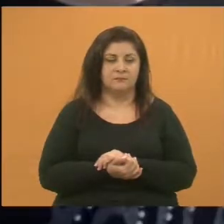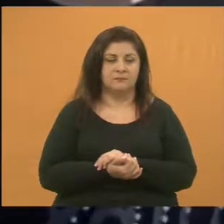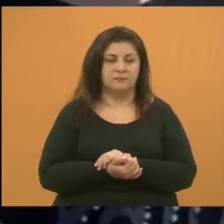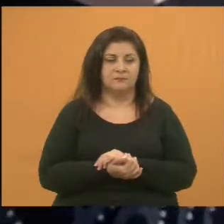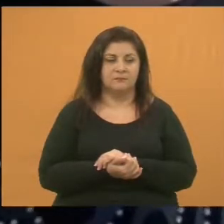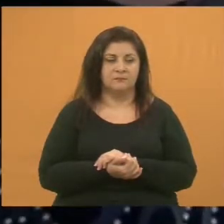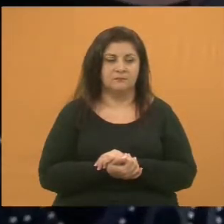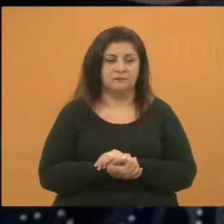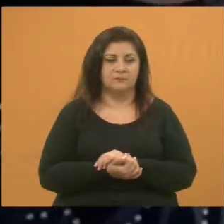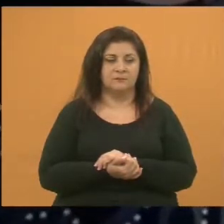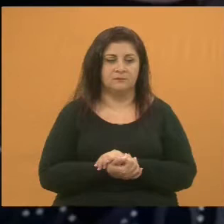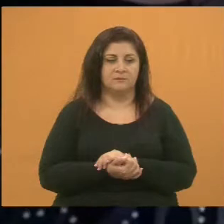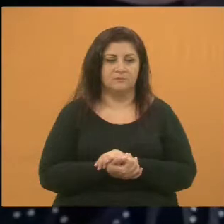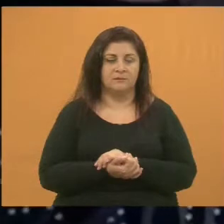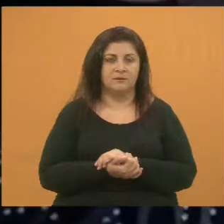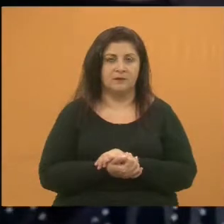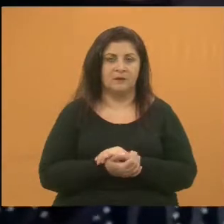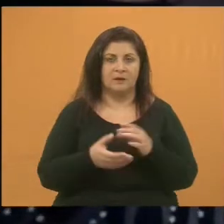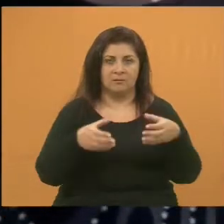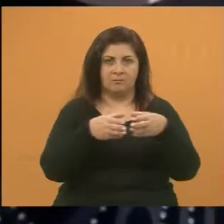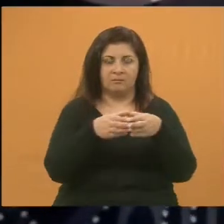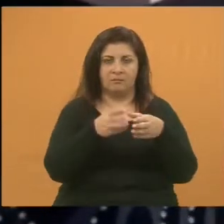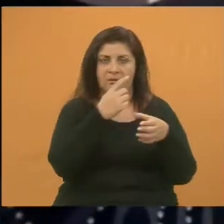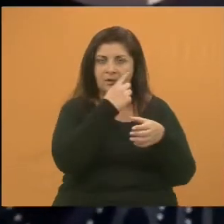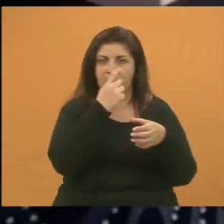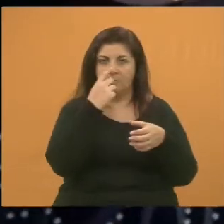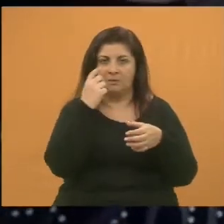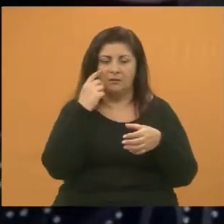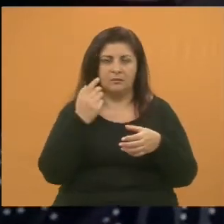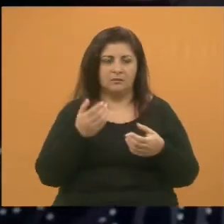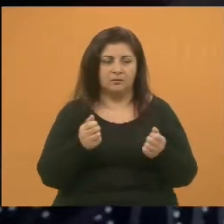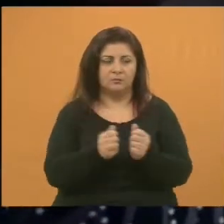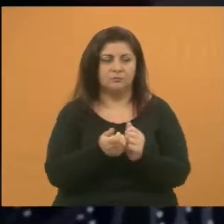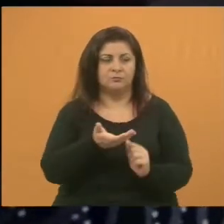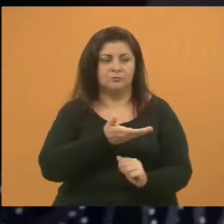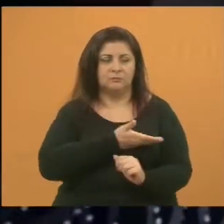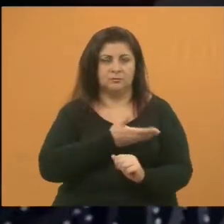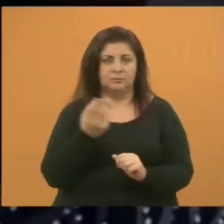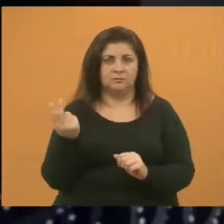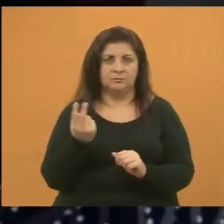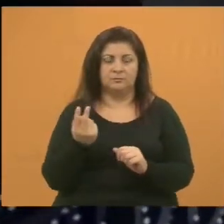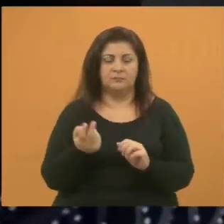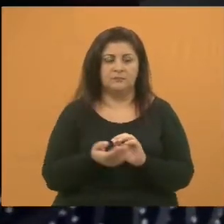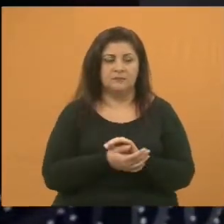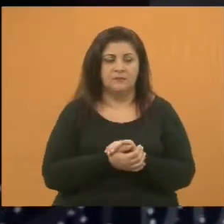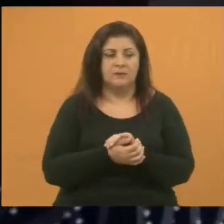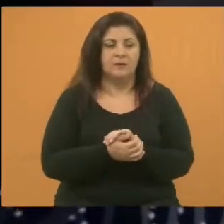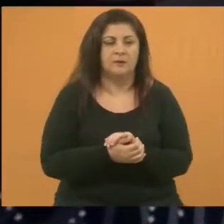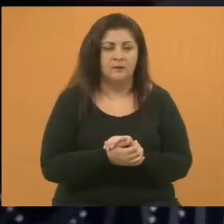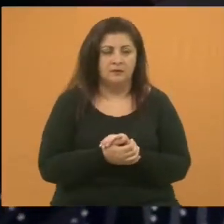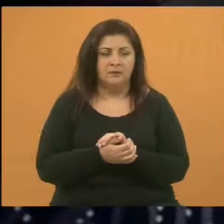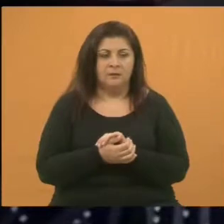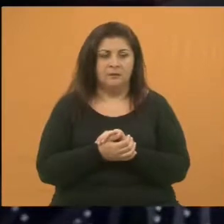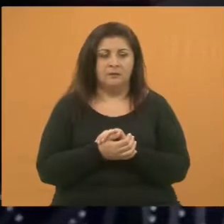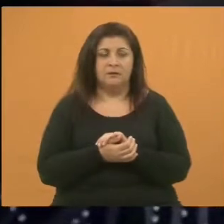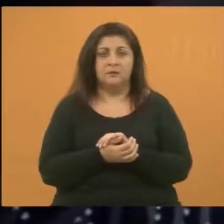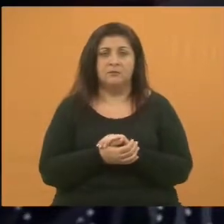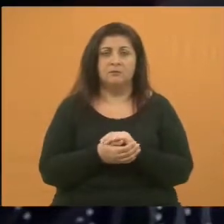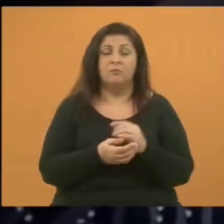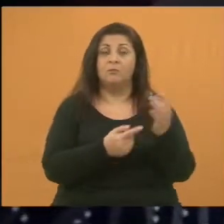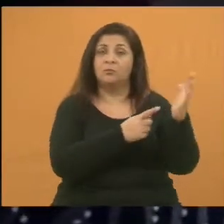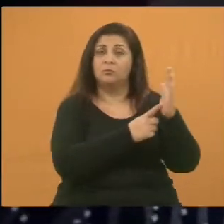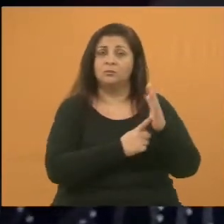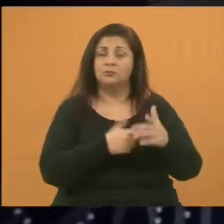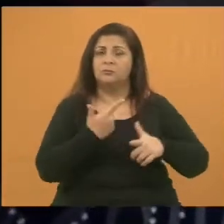Estou visitando o Parque Meia Lua a pedido da minha amiga Natália e da minha amiga Ana. E elas trouxeram um problema para a gente,